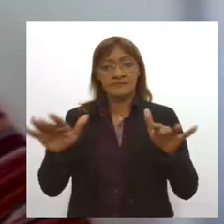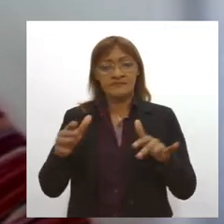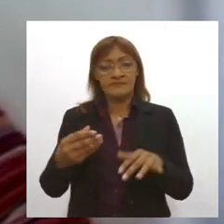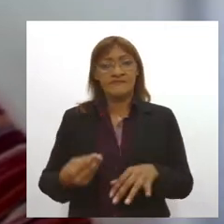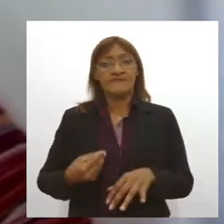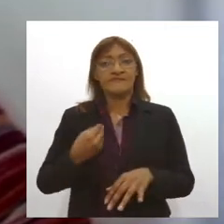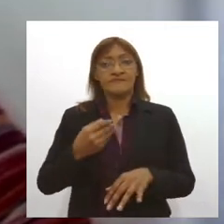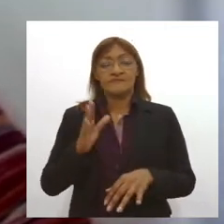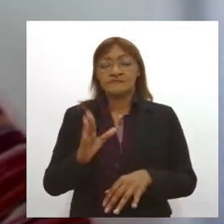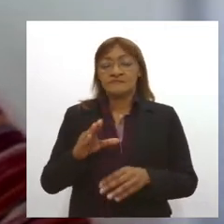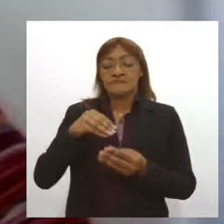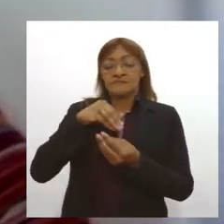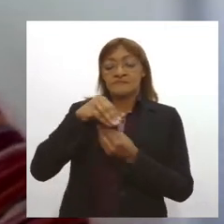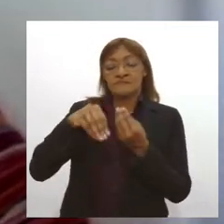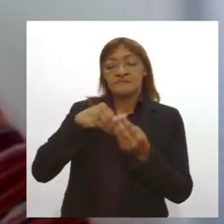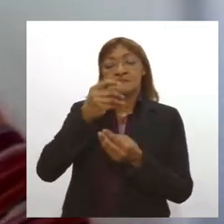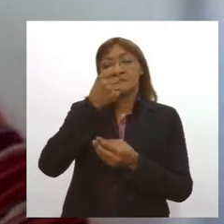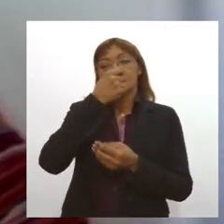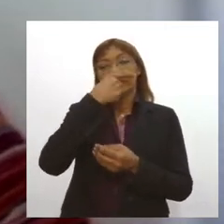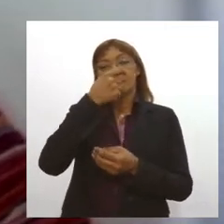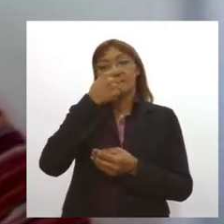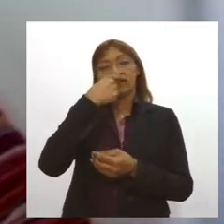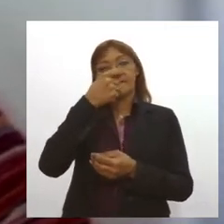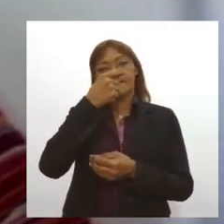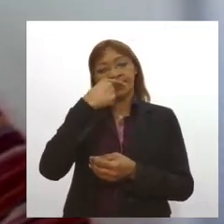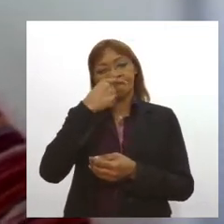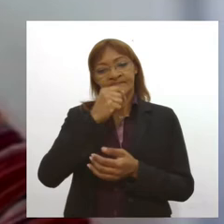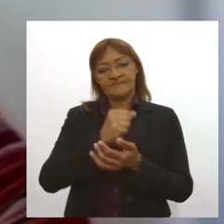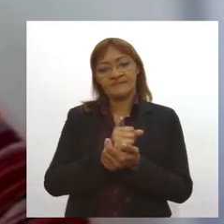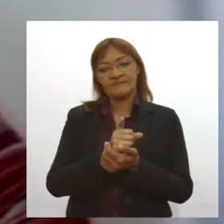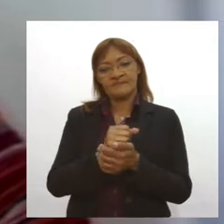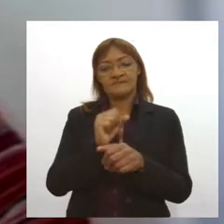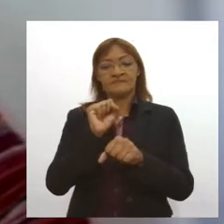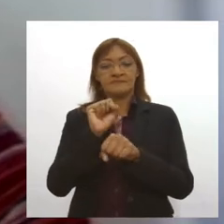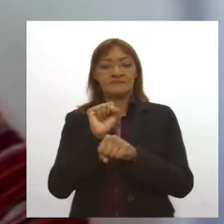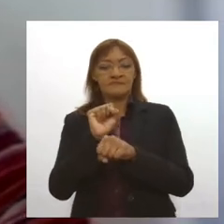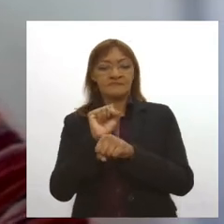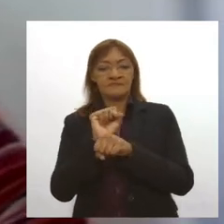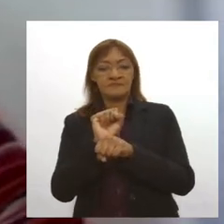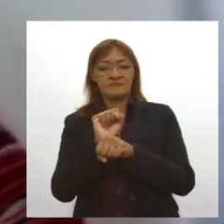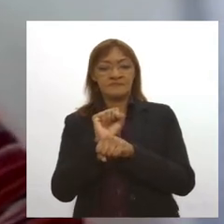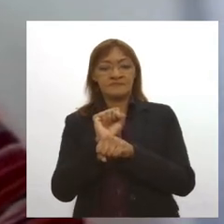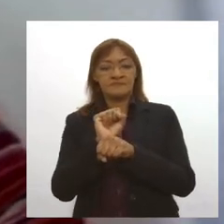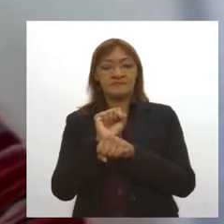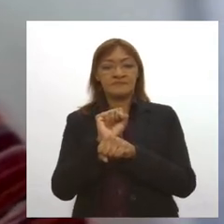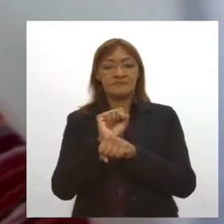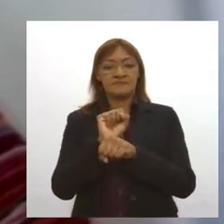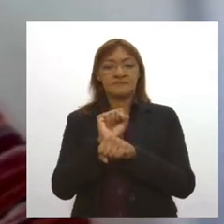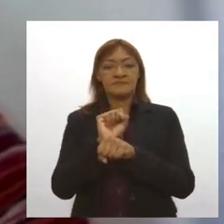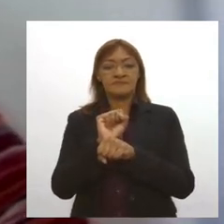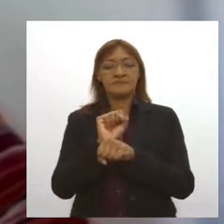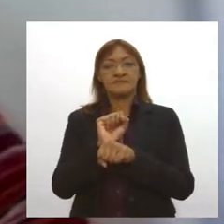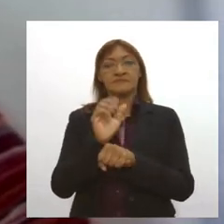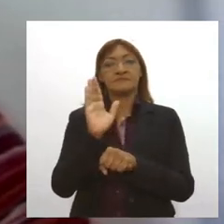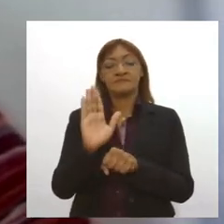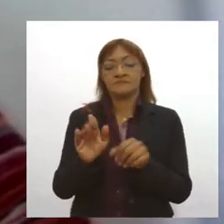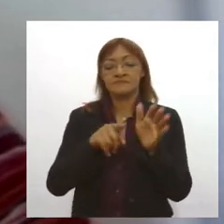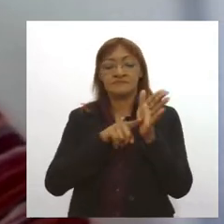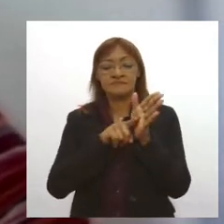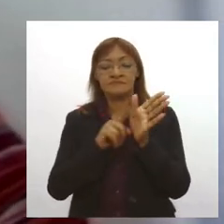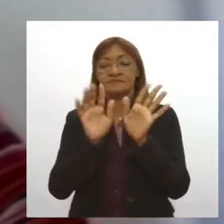desse coquetel. Então, a gente precisa ainda esperar esses estudos serem finalizados, serem